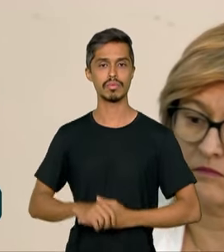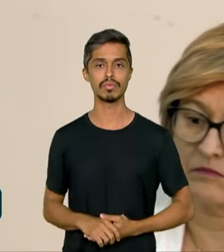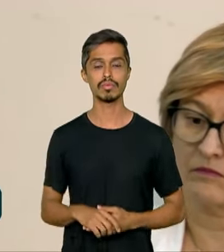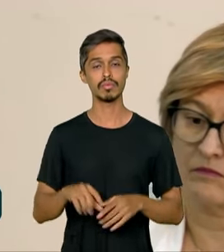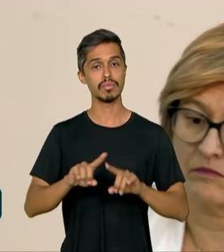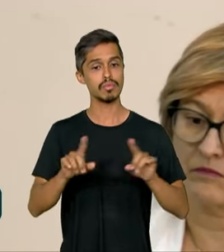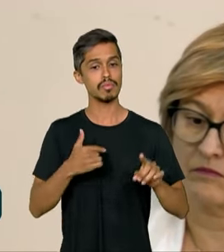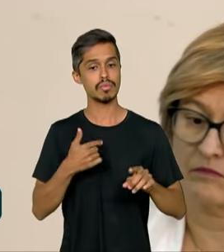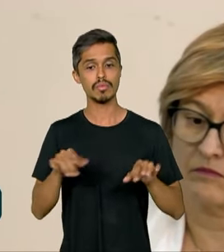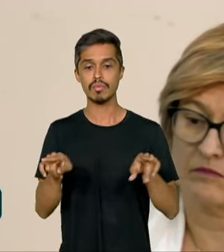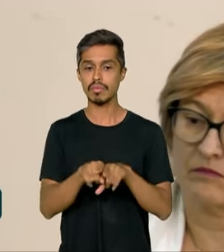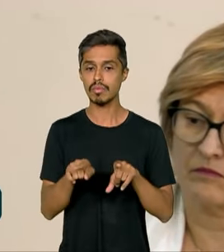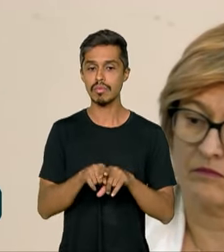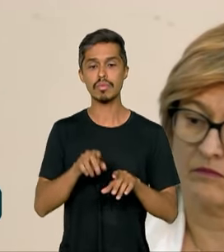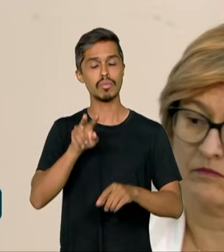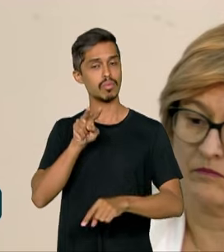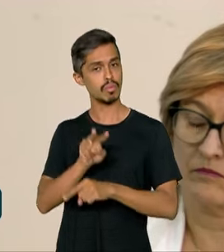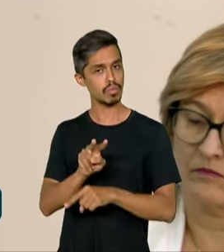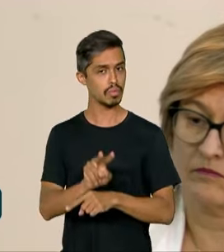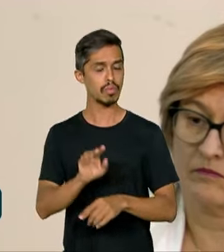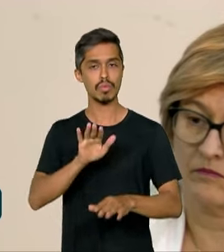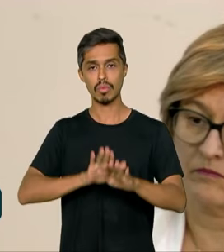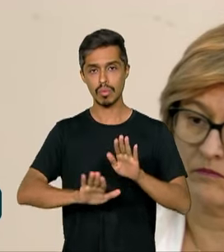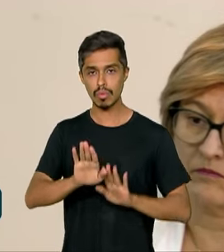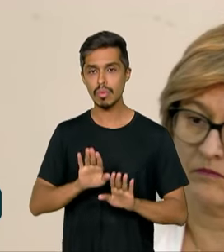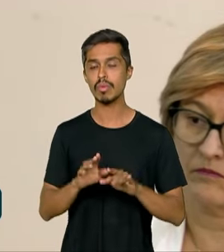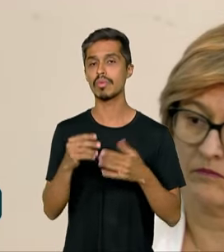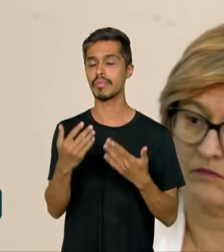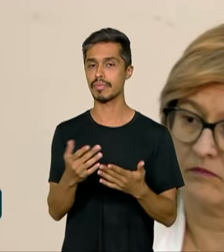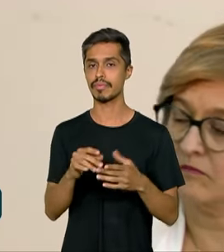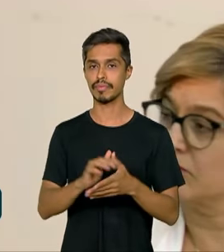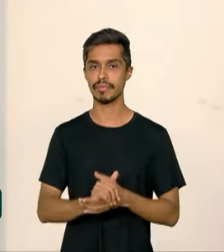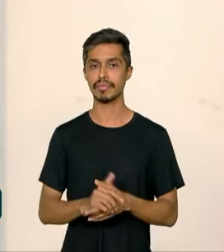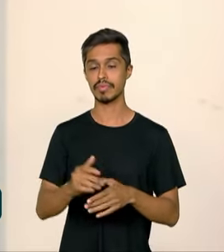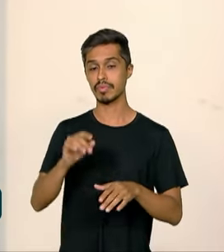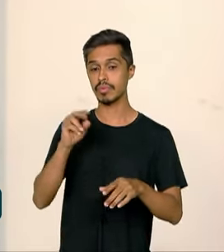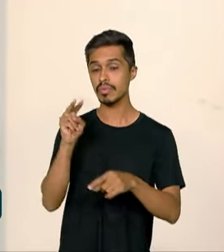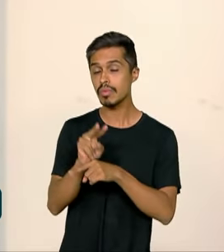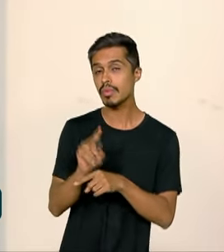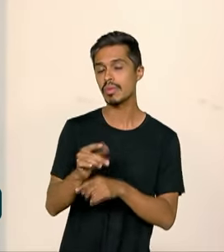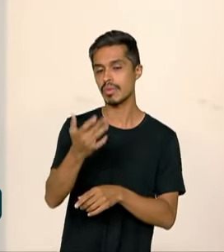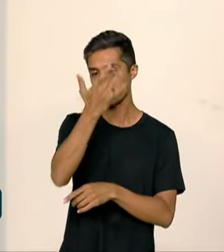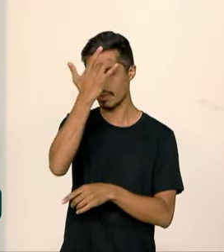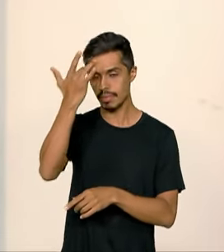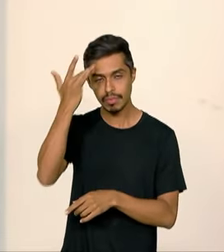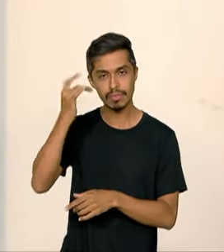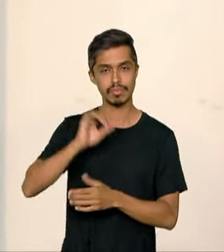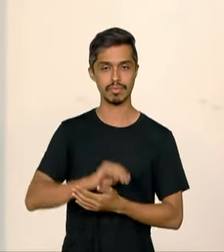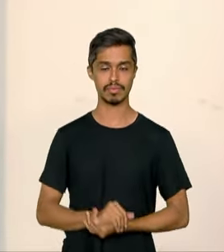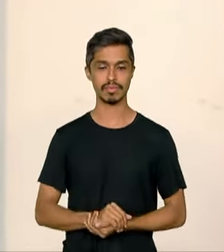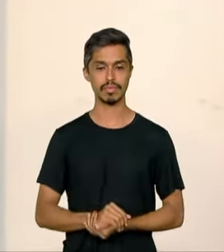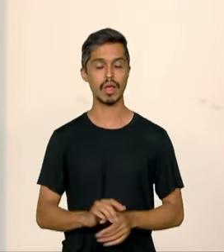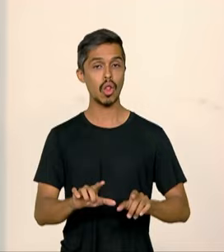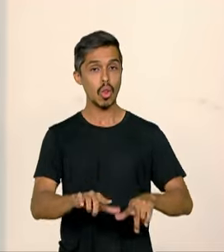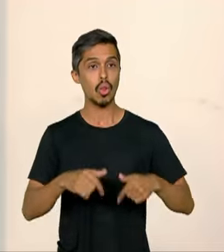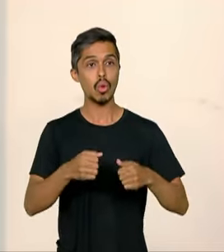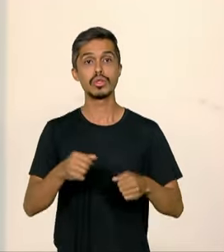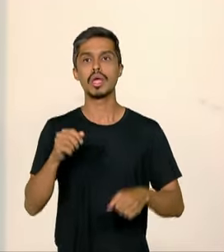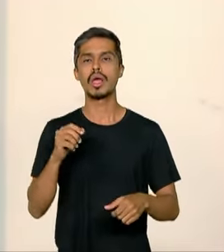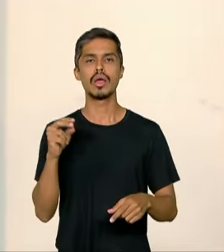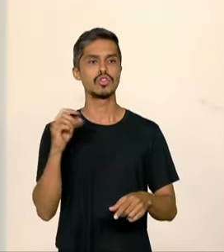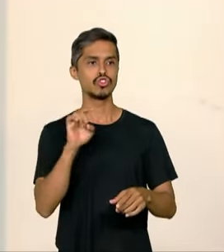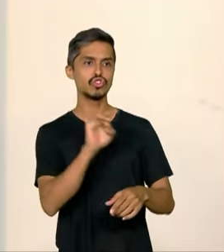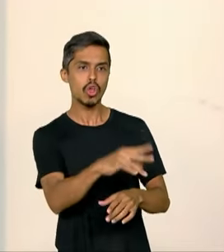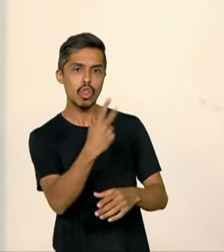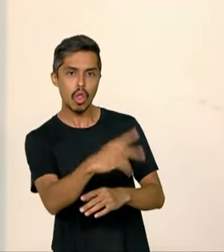uma luta que não é uma luta que só de vocês, permitam-me